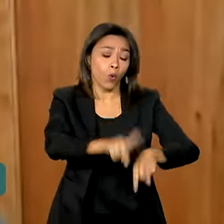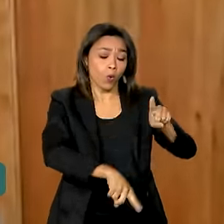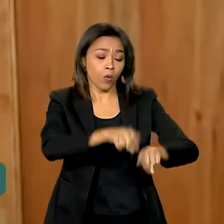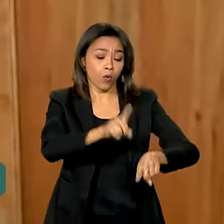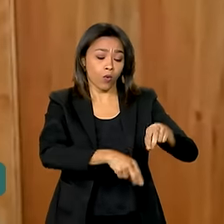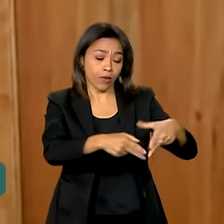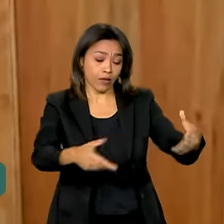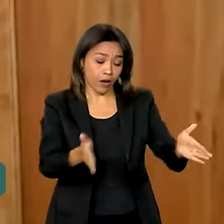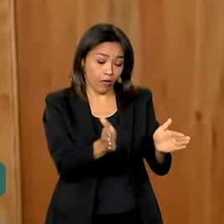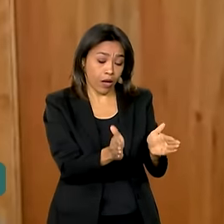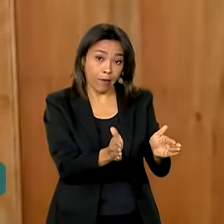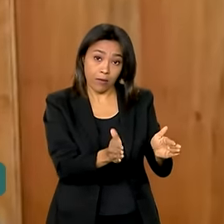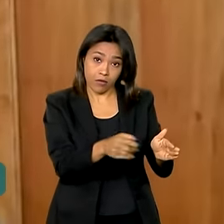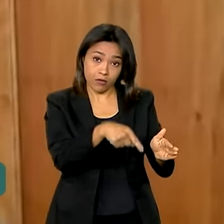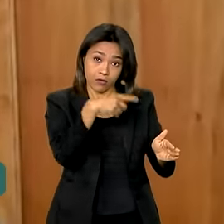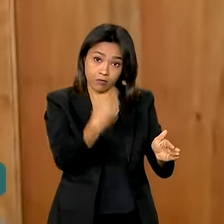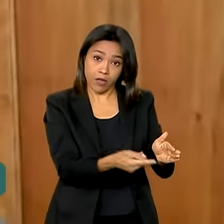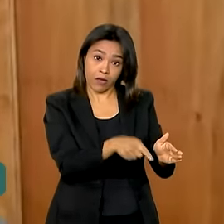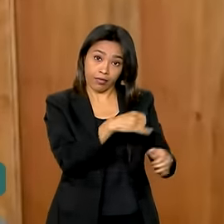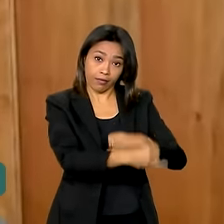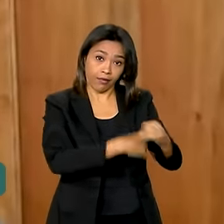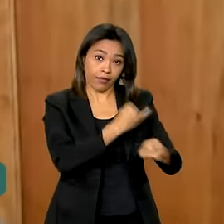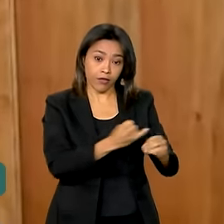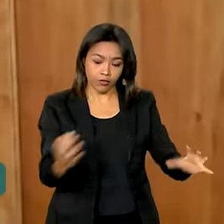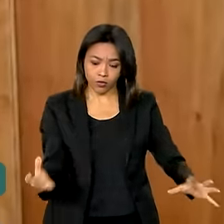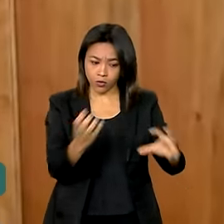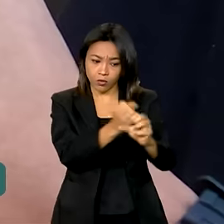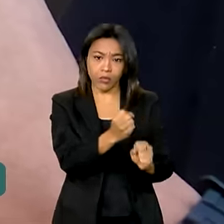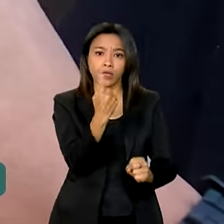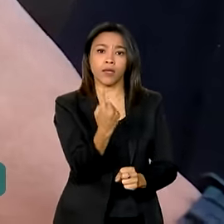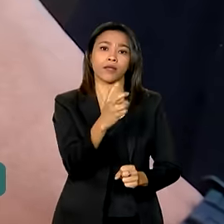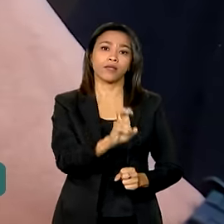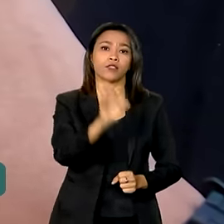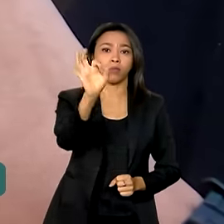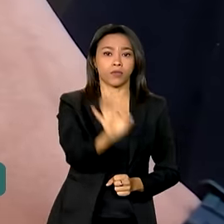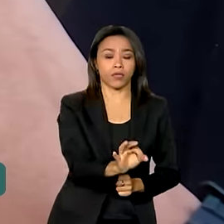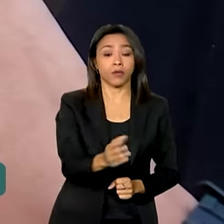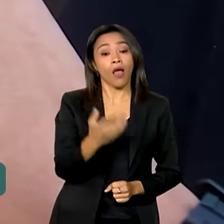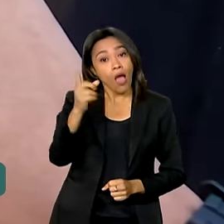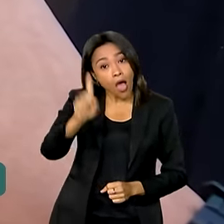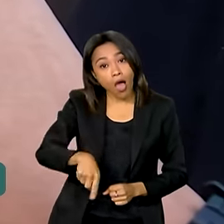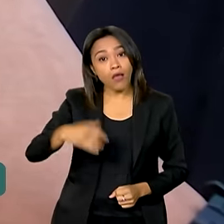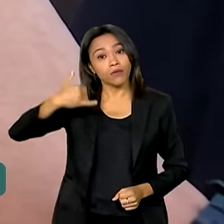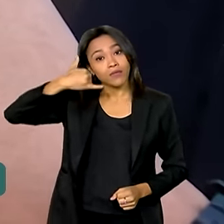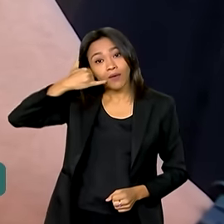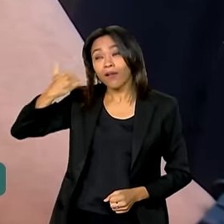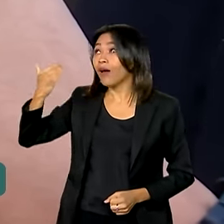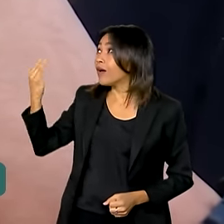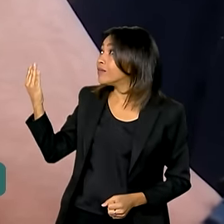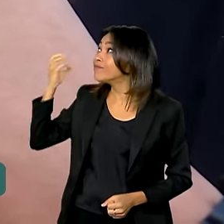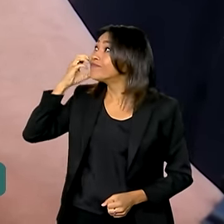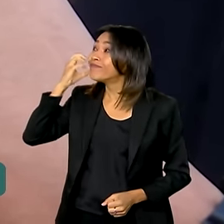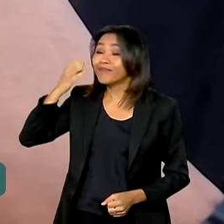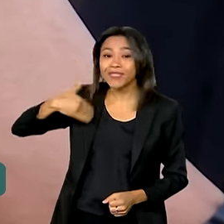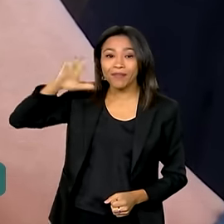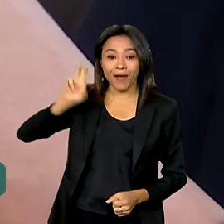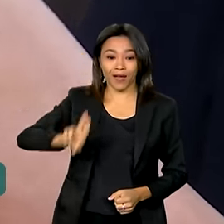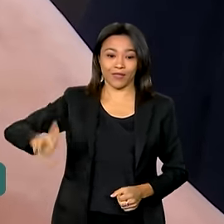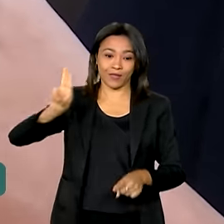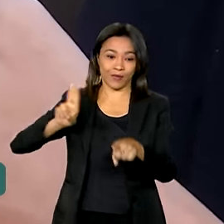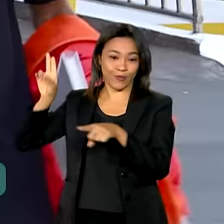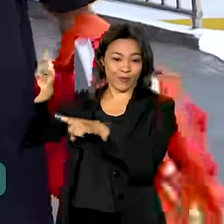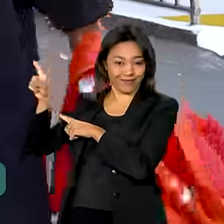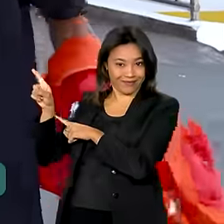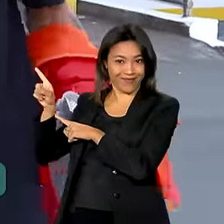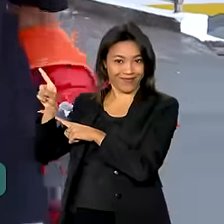necessário para essa internet, somado em torno de 15%. E é no celular onde o brasileiro mais acessa a